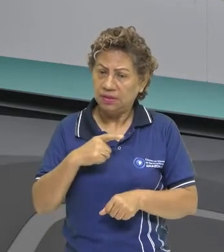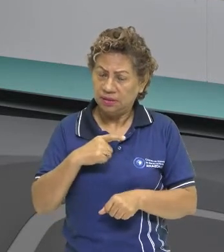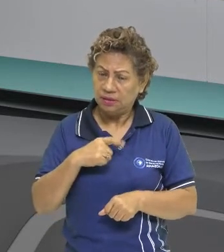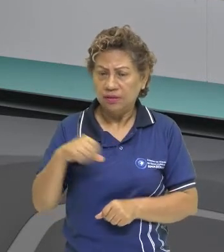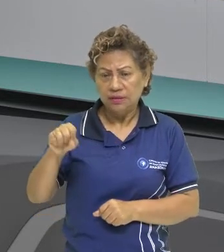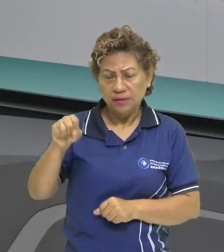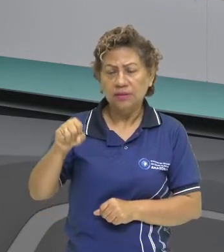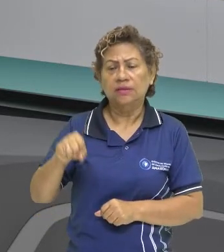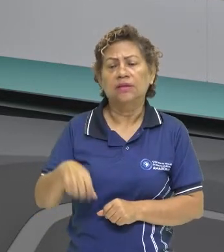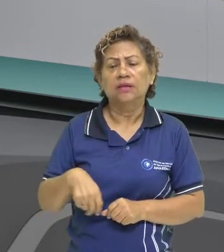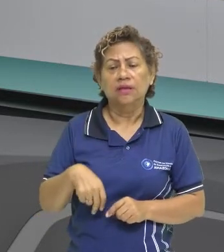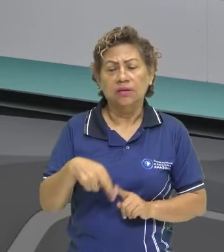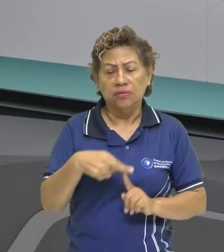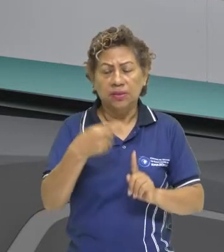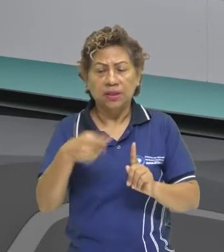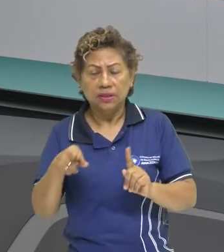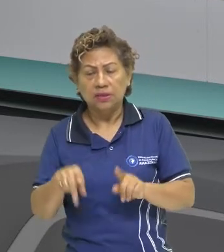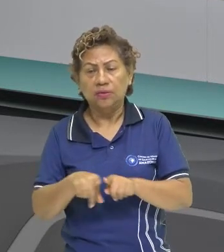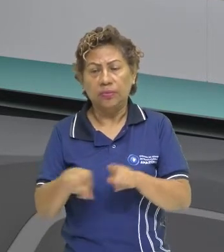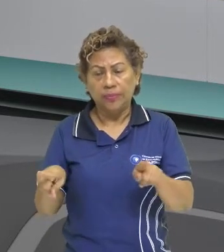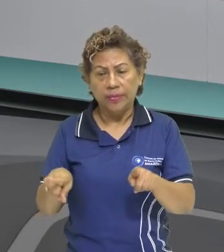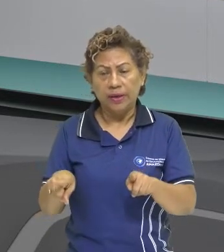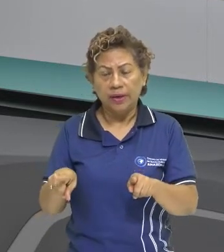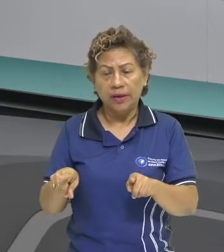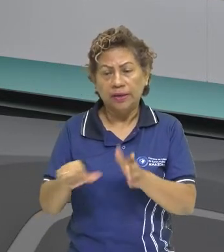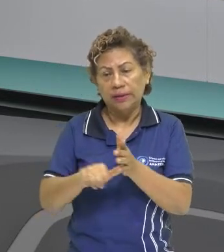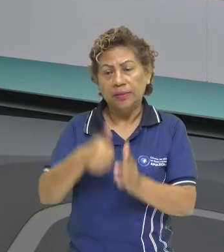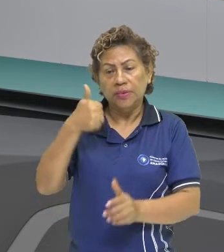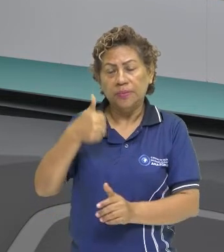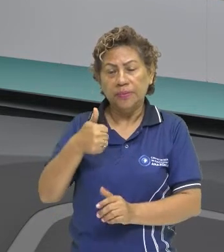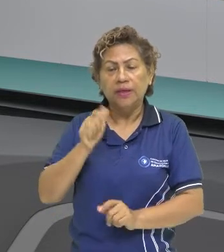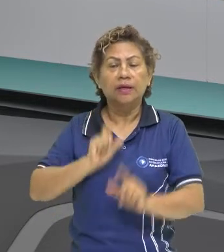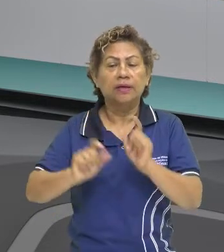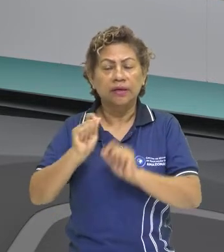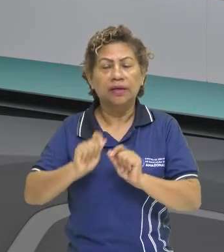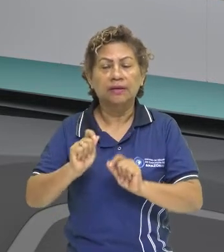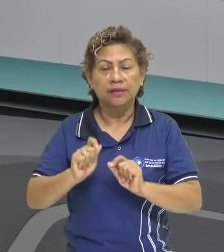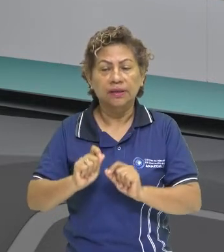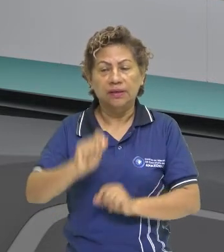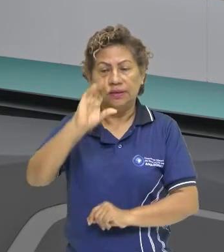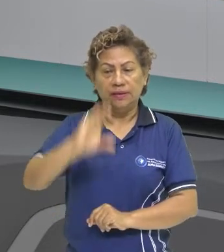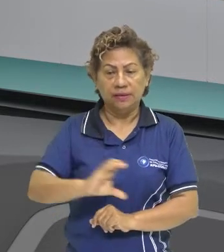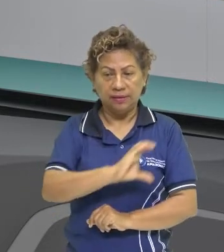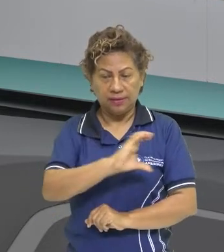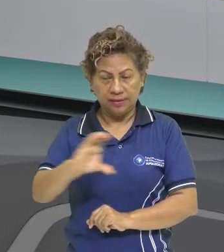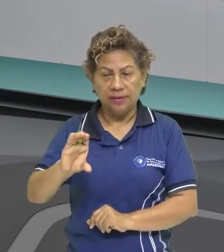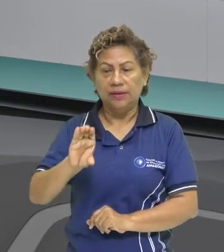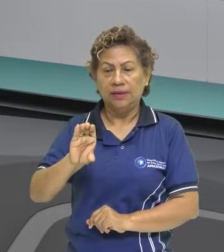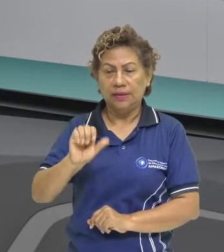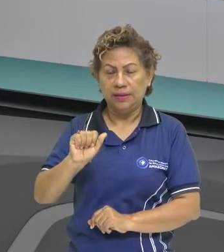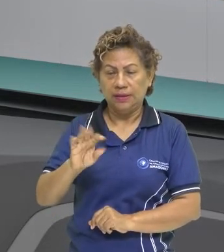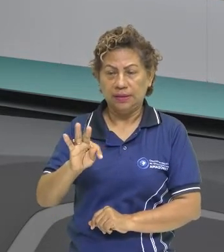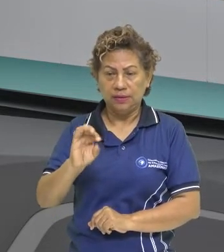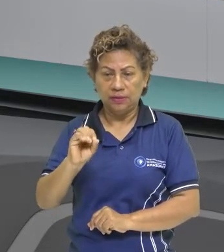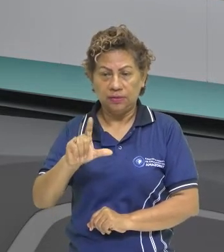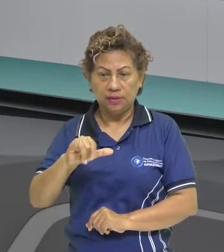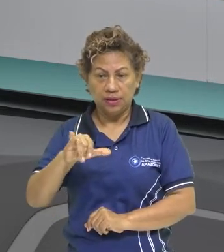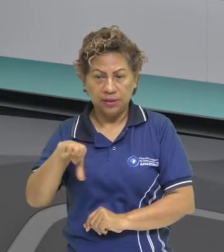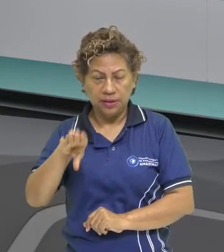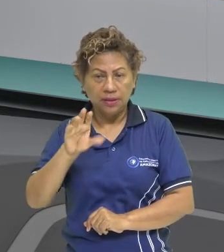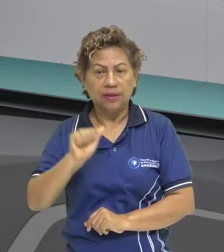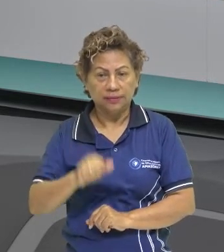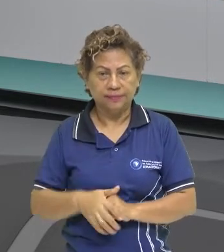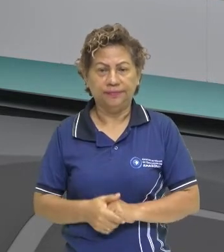era a religião católica, certo? Então, precisava ser catequizado. Tanto é que os povos indígenas vão ser chamados de